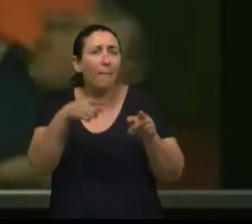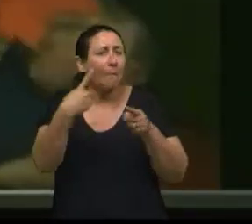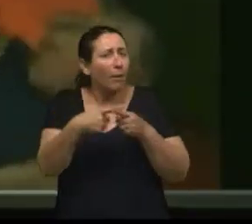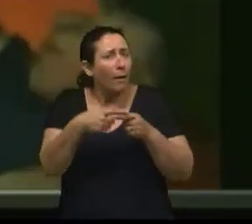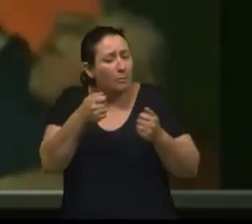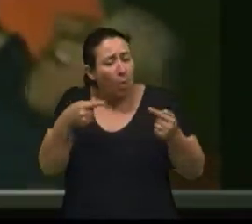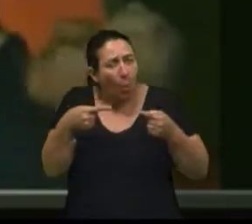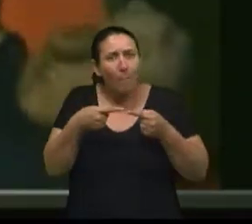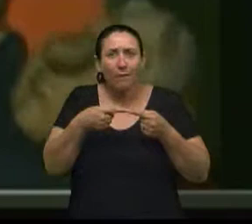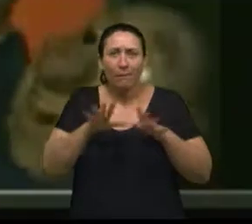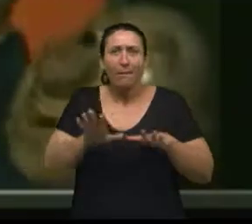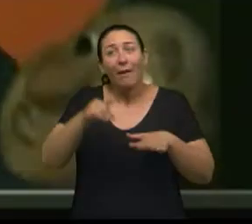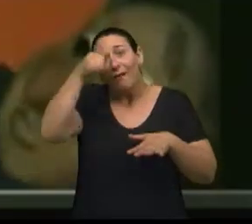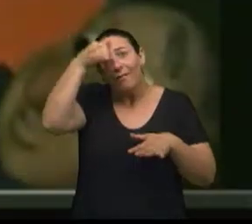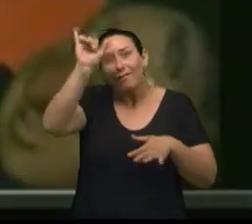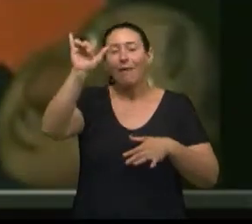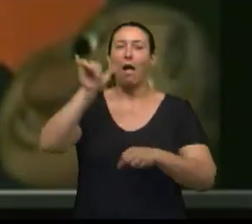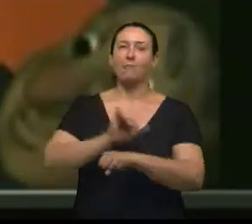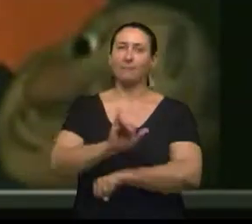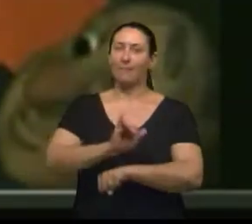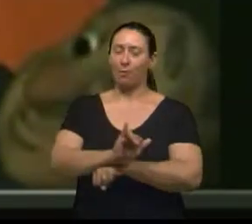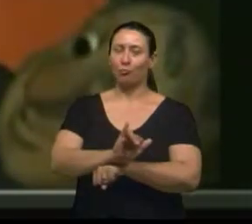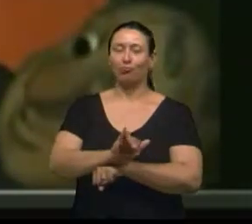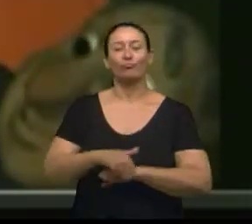também é fator importante para a prevenção de acidentes domésticos.